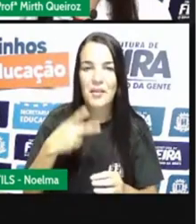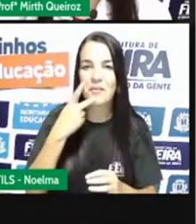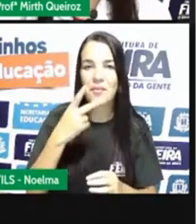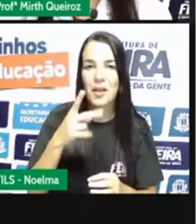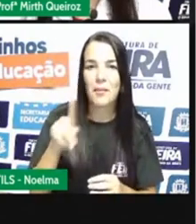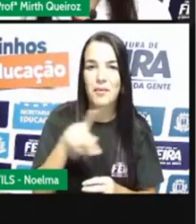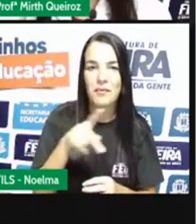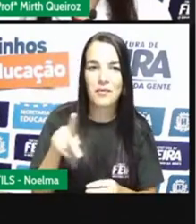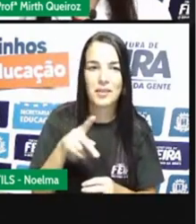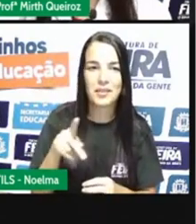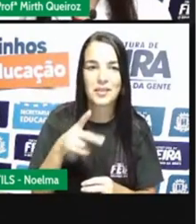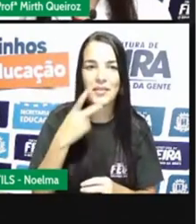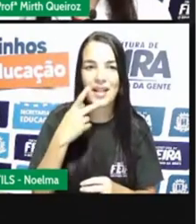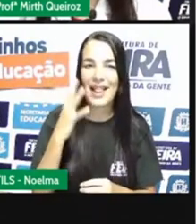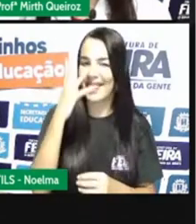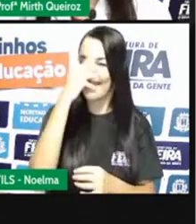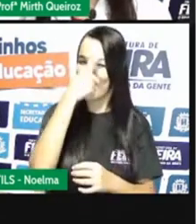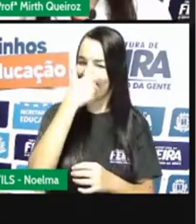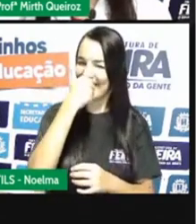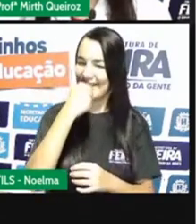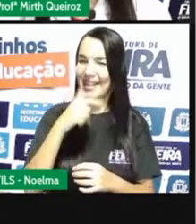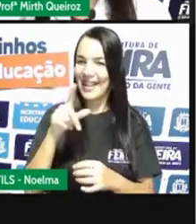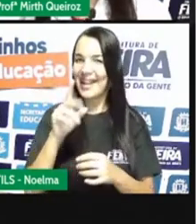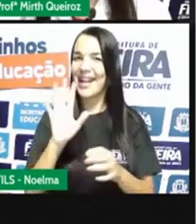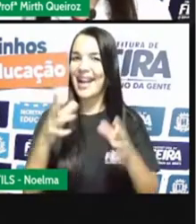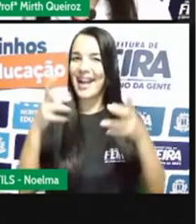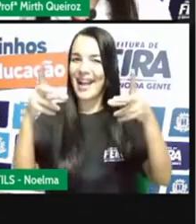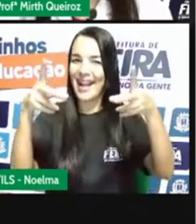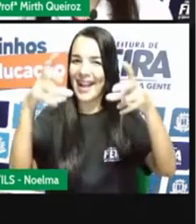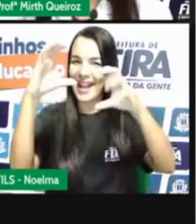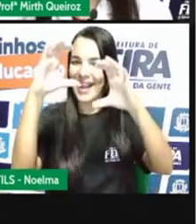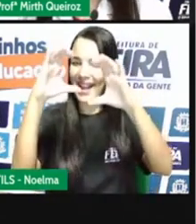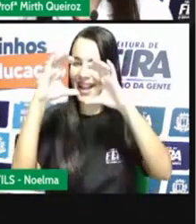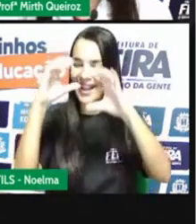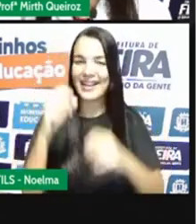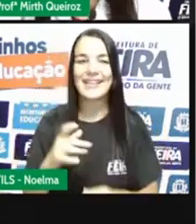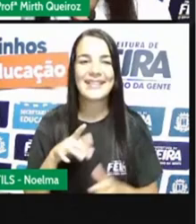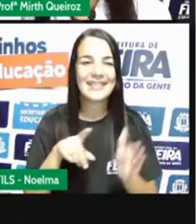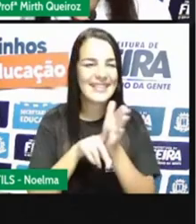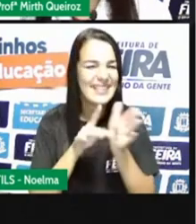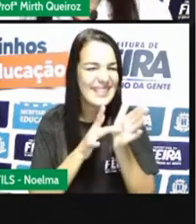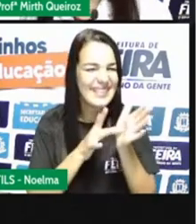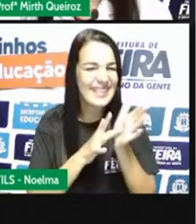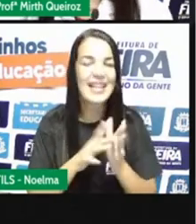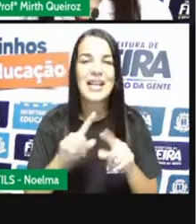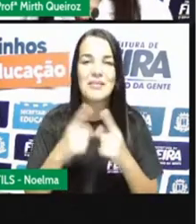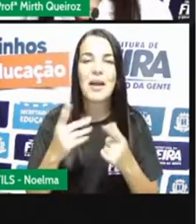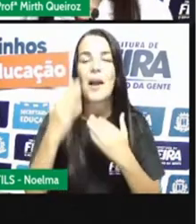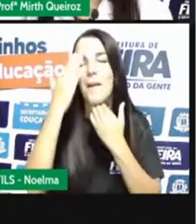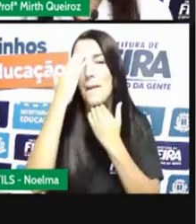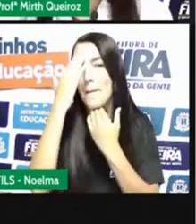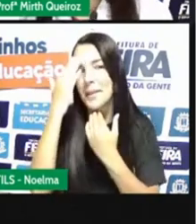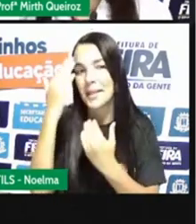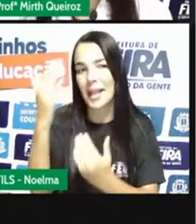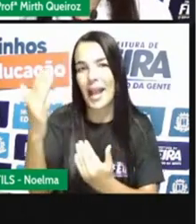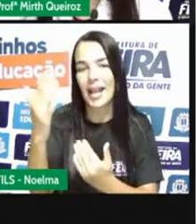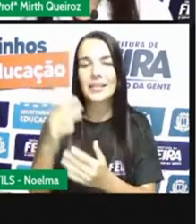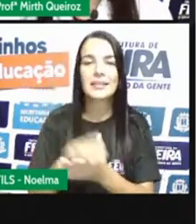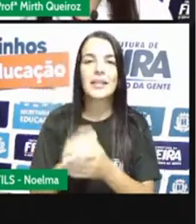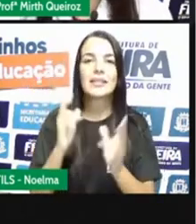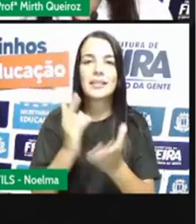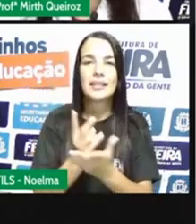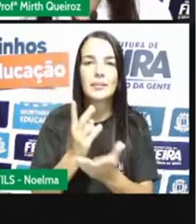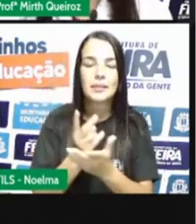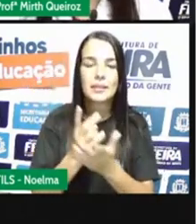que a professora é linda, a professora é linda não, às vezes acaba para enganar, certo? Mas, muito obrigado, viu? Eu ponho lá a